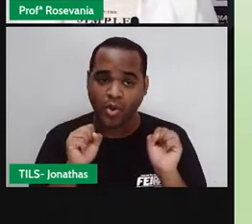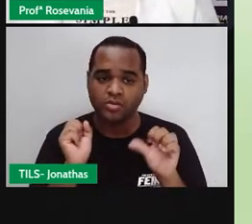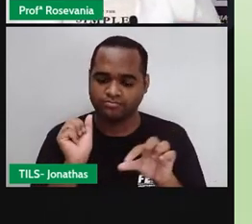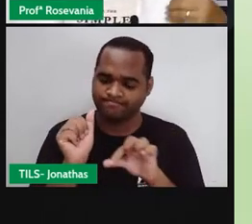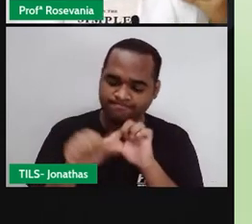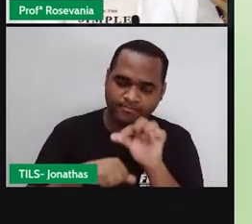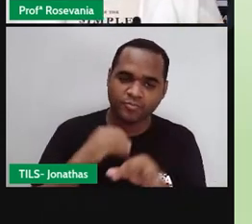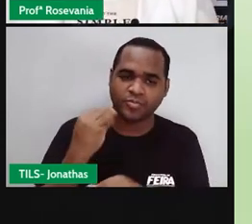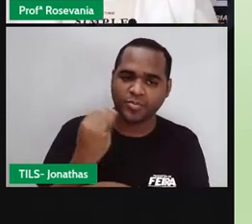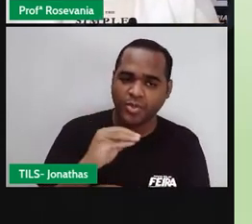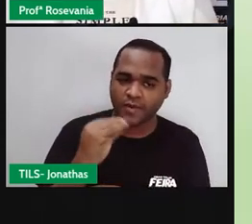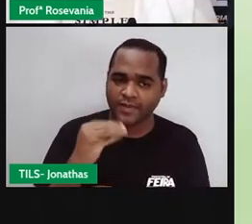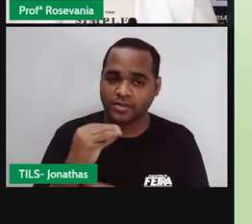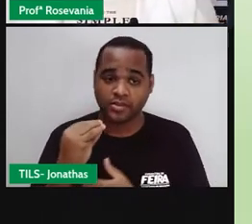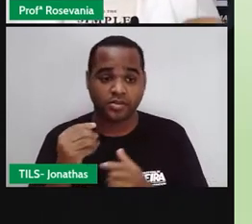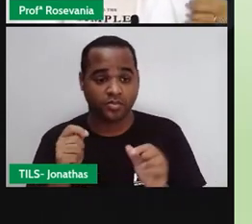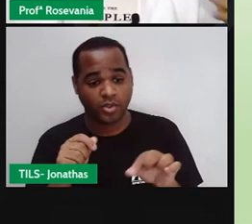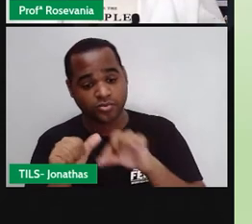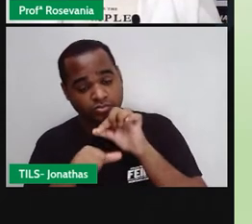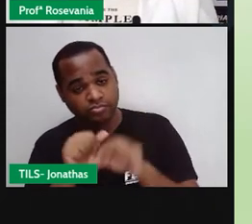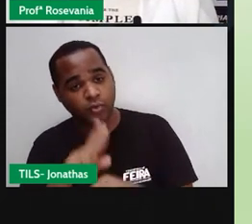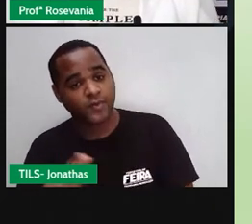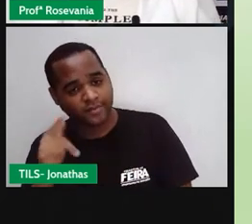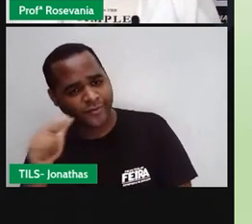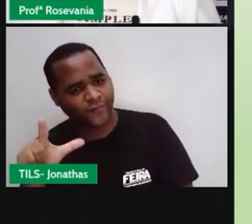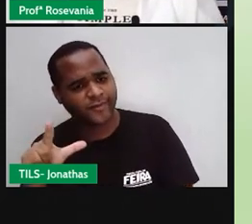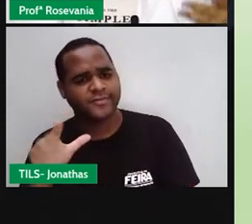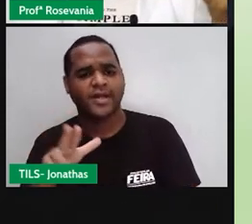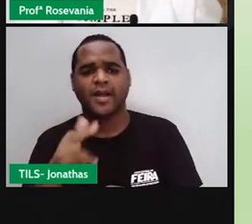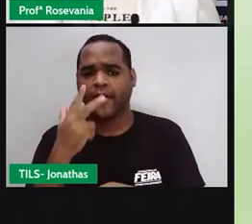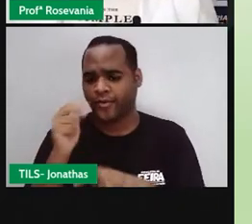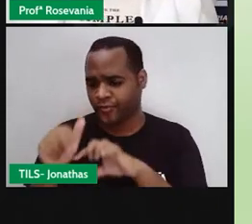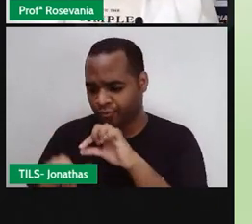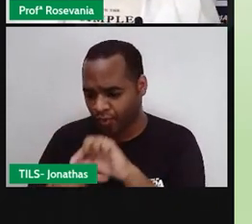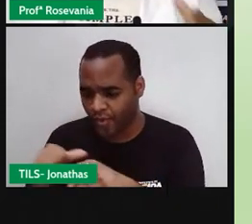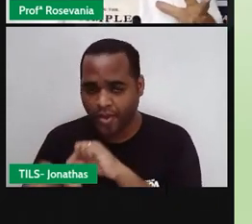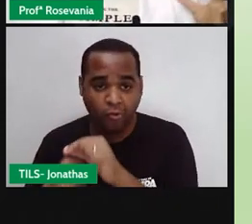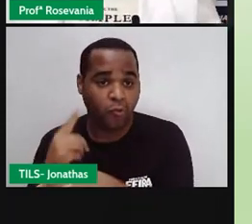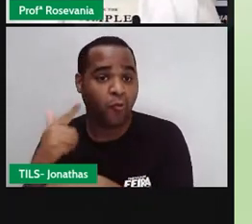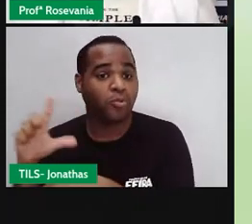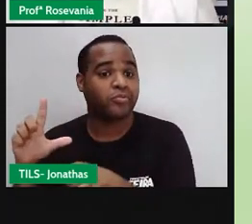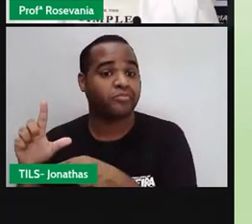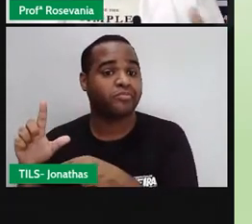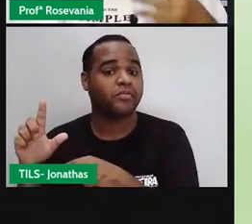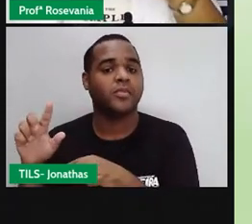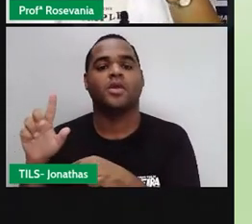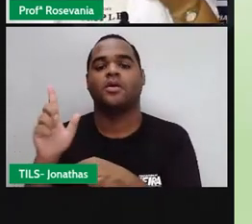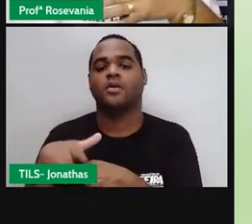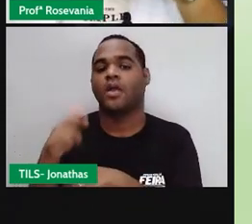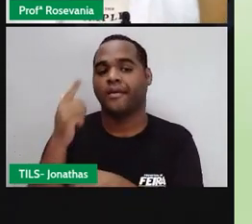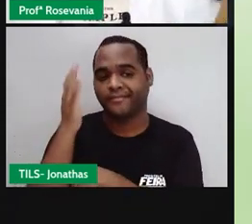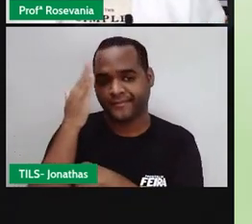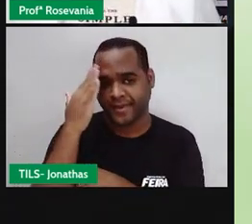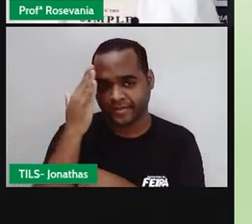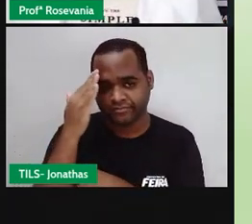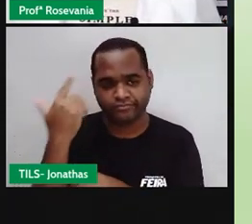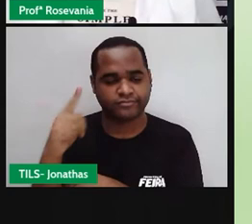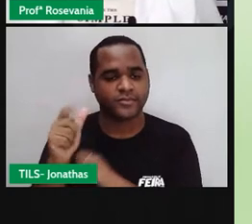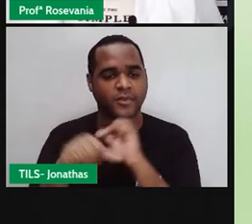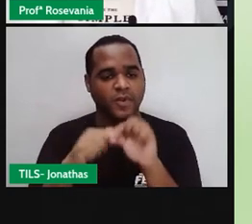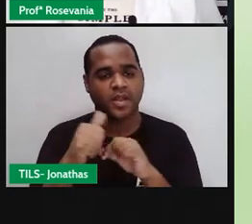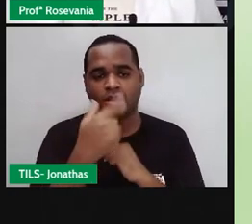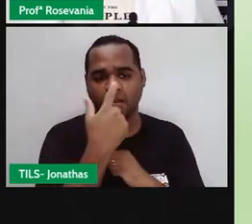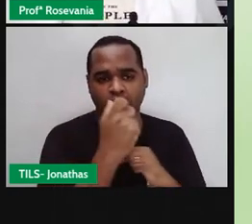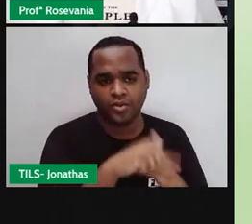reaproveitadas, reutilizadas, recicladas, mas como a gente não tem um trato, né, referente a isso, aí vão parar lá